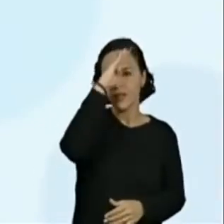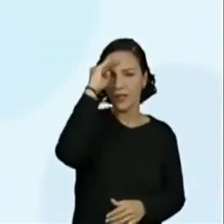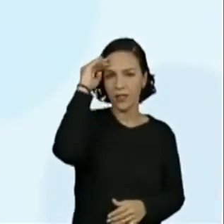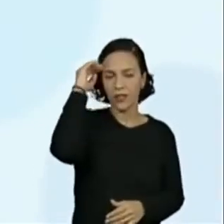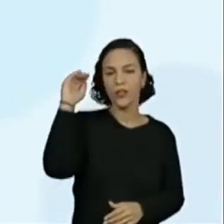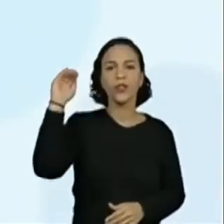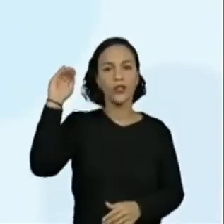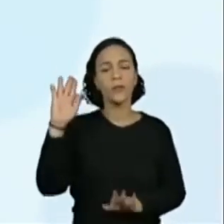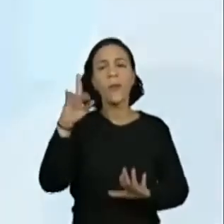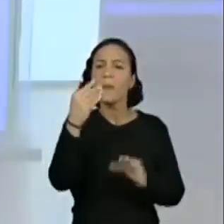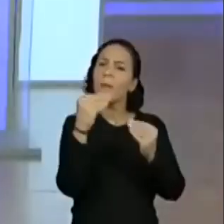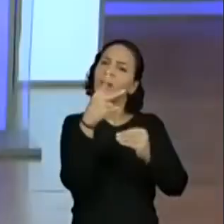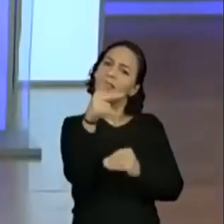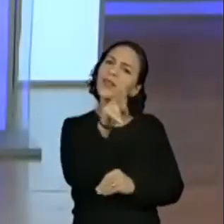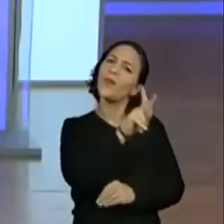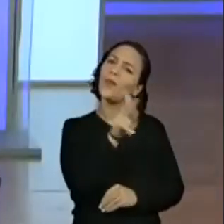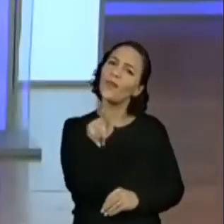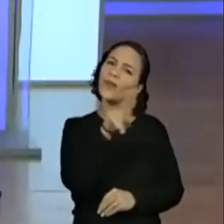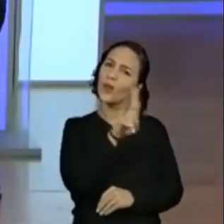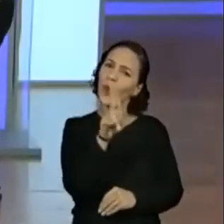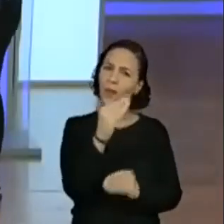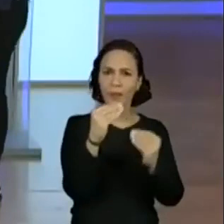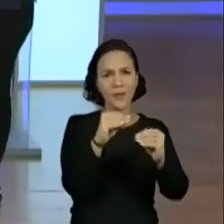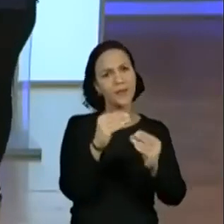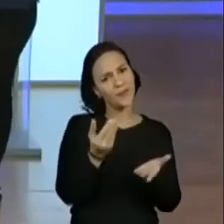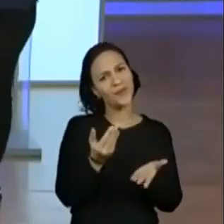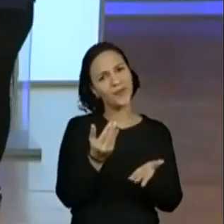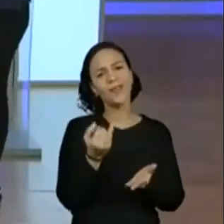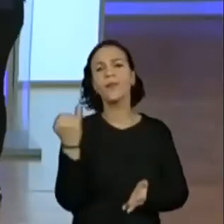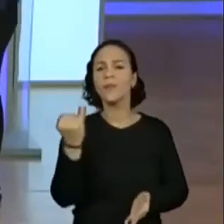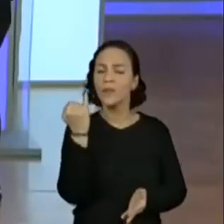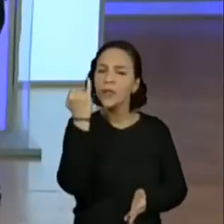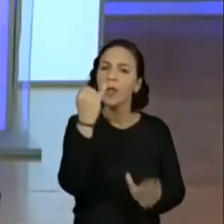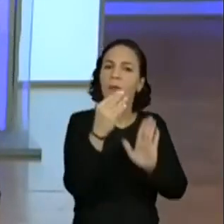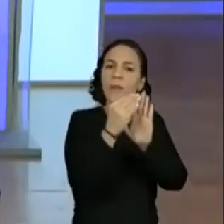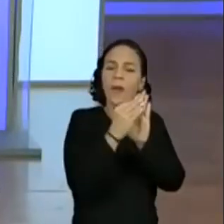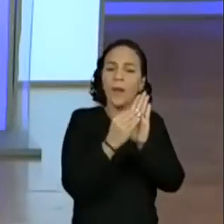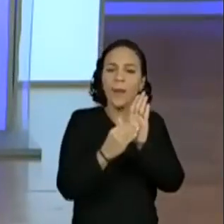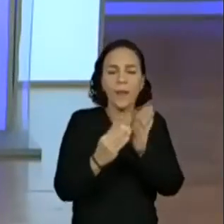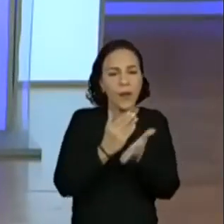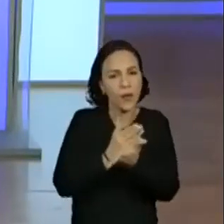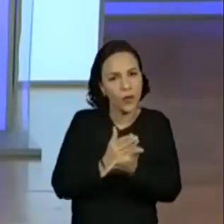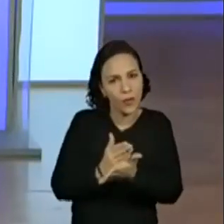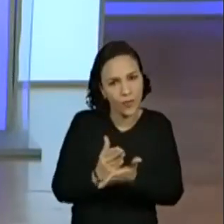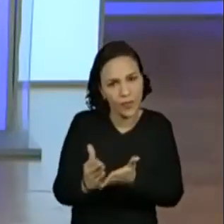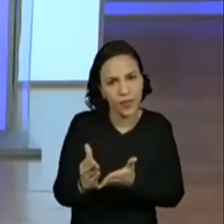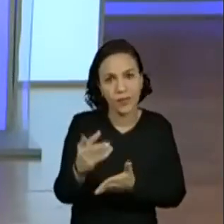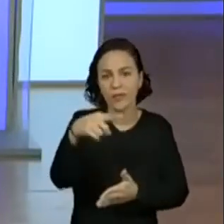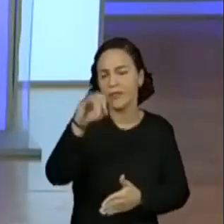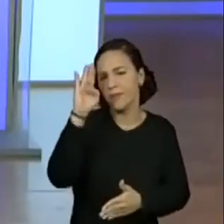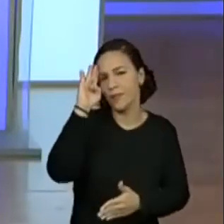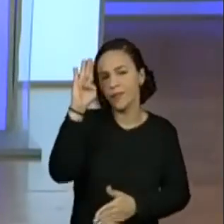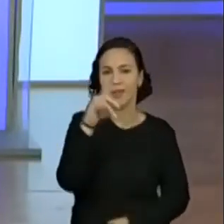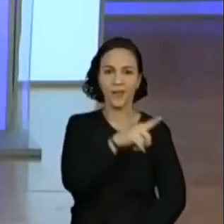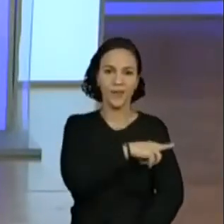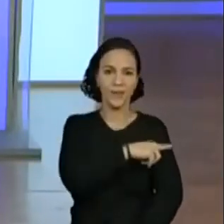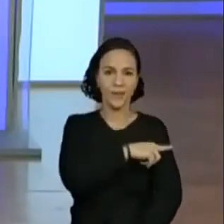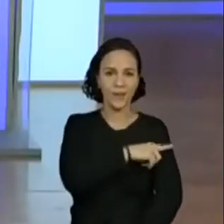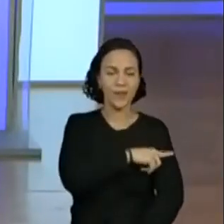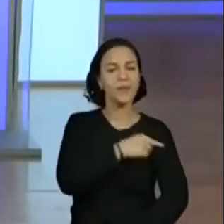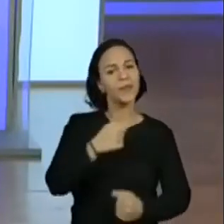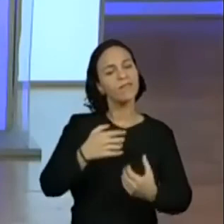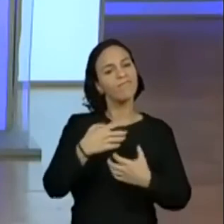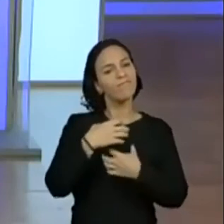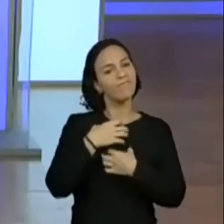professora Joyce. Isso. Sempre muito importante esses registros iniciais, principalmente para a galera do primeiro ano, né? Sim.